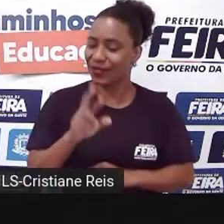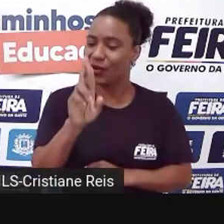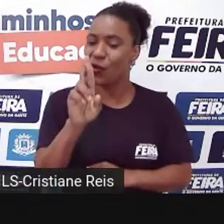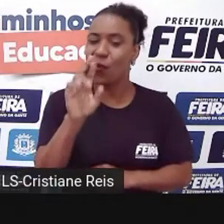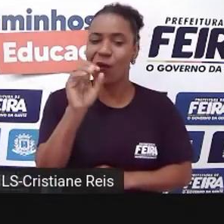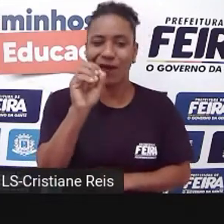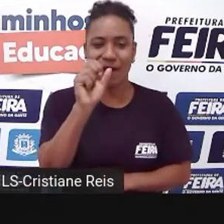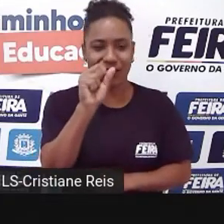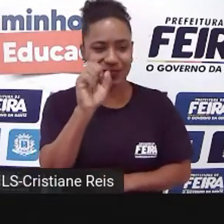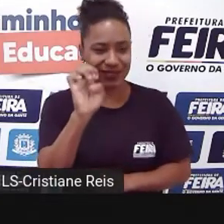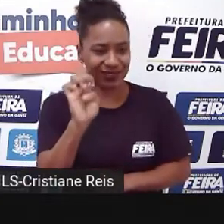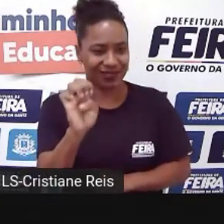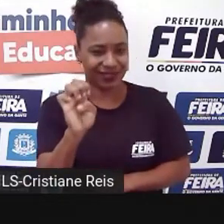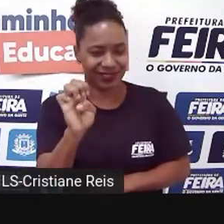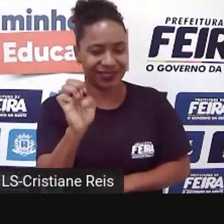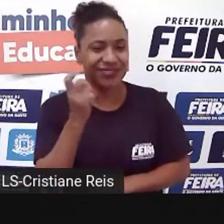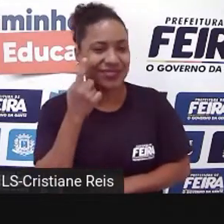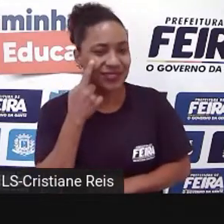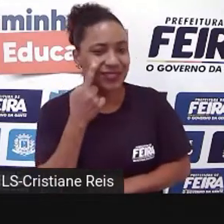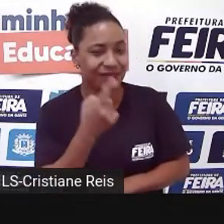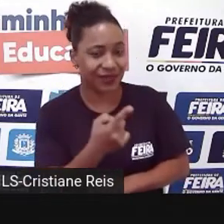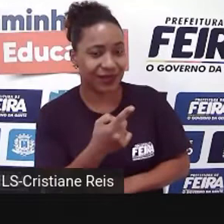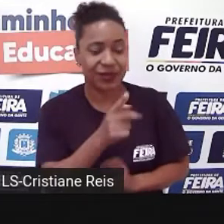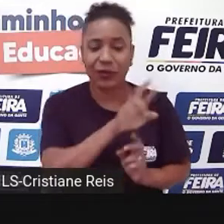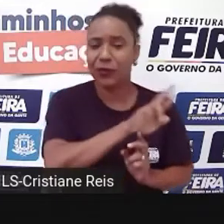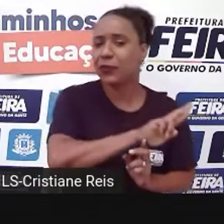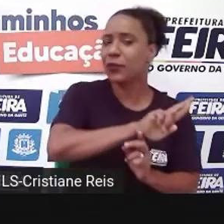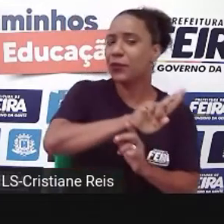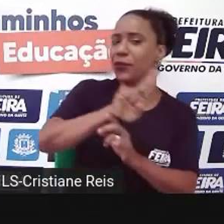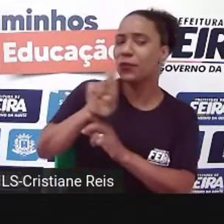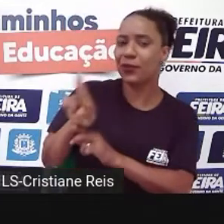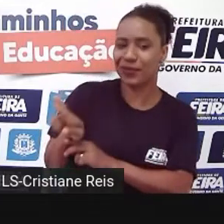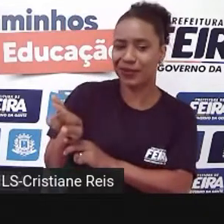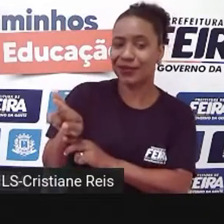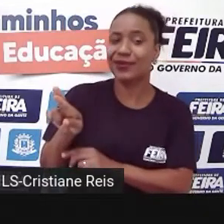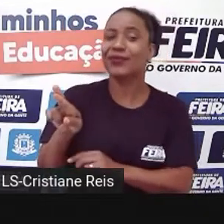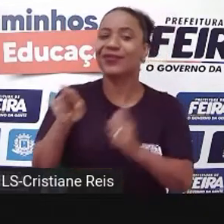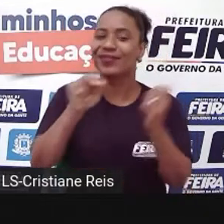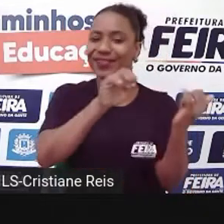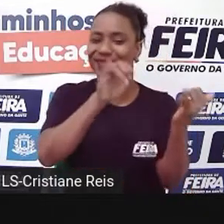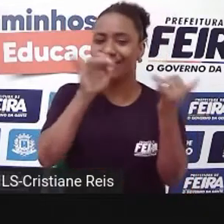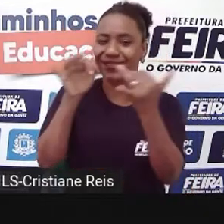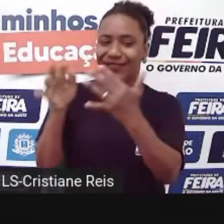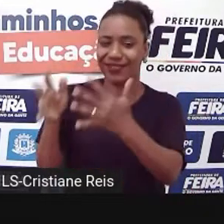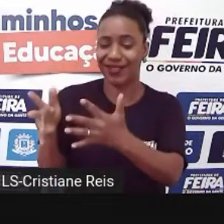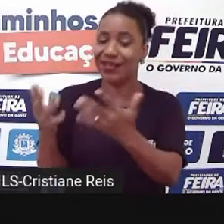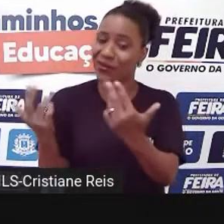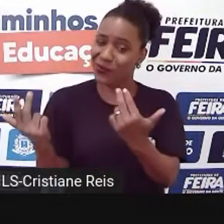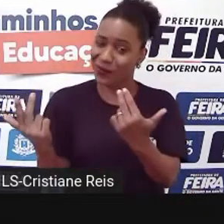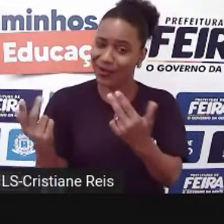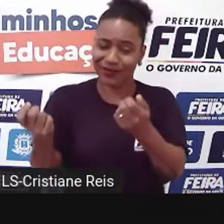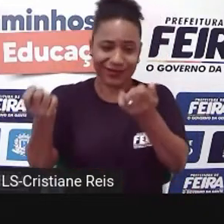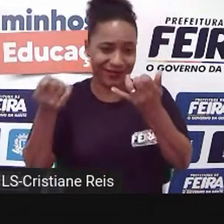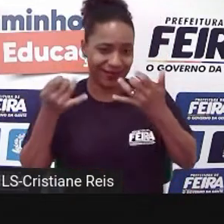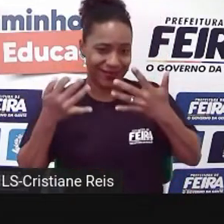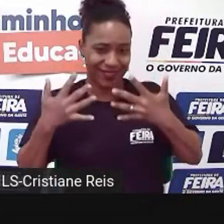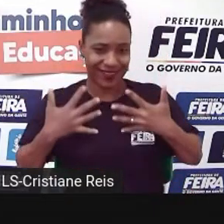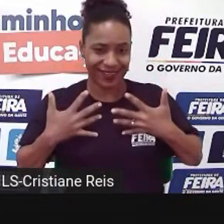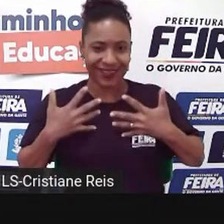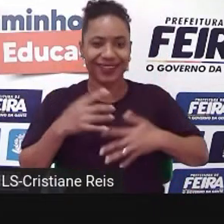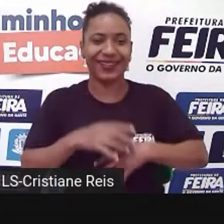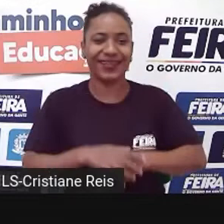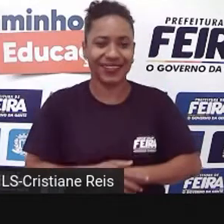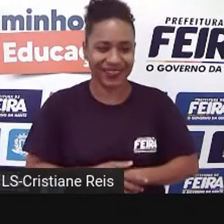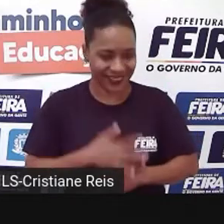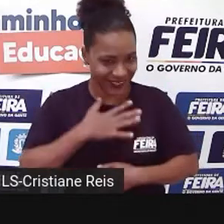correspondendo com o Rosie Que ela conte para ele A sua história de vida Ok? E